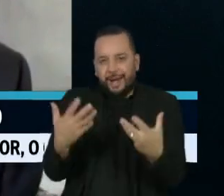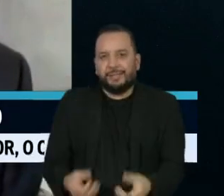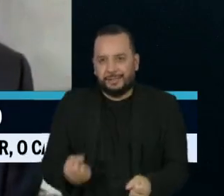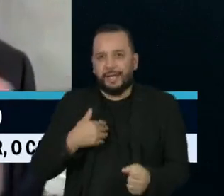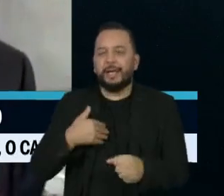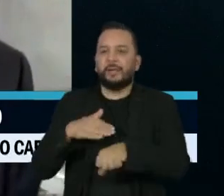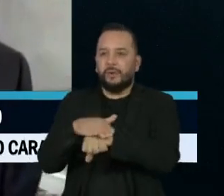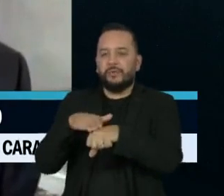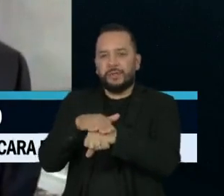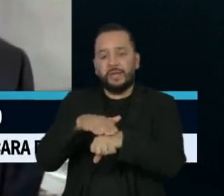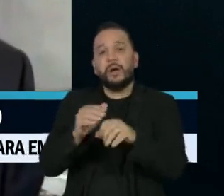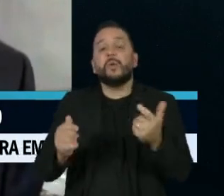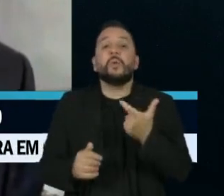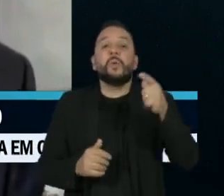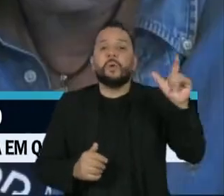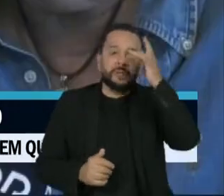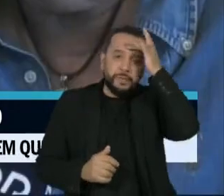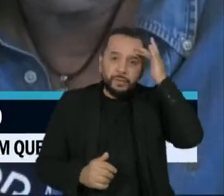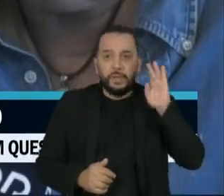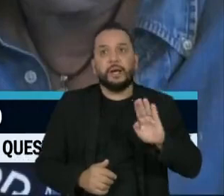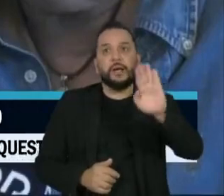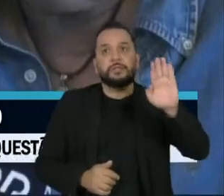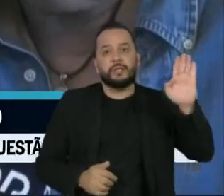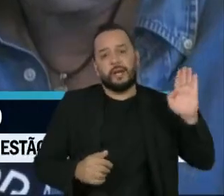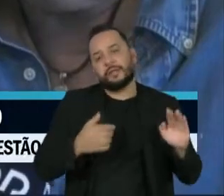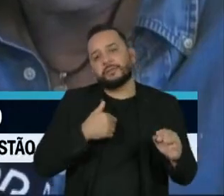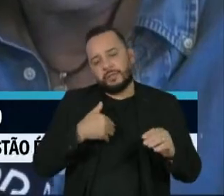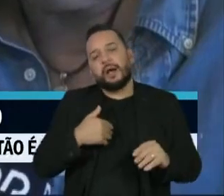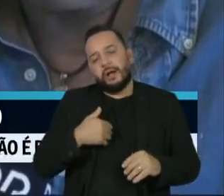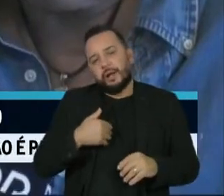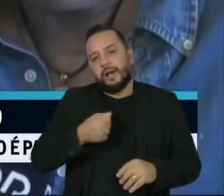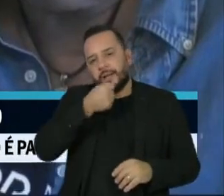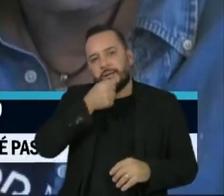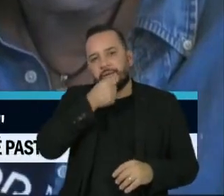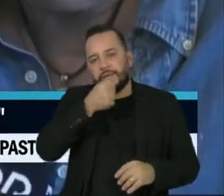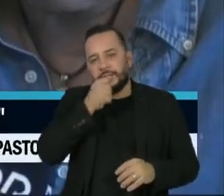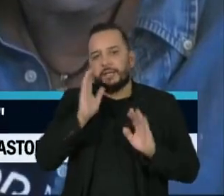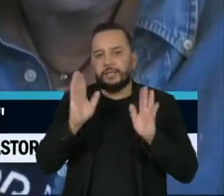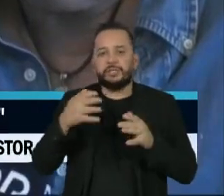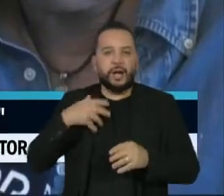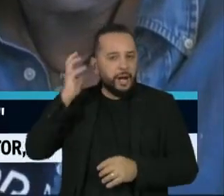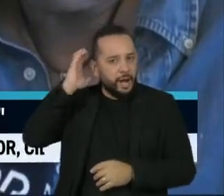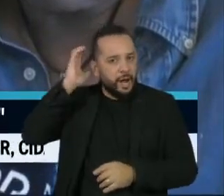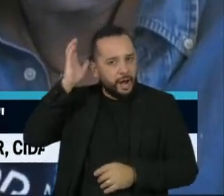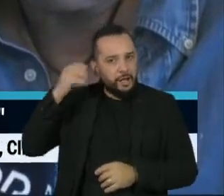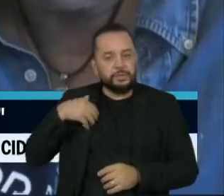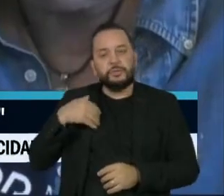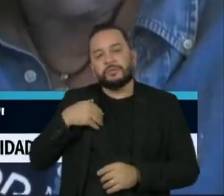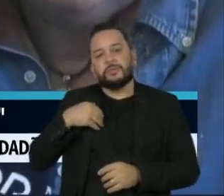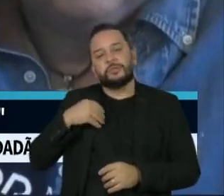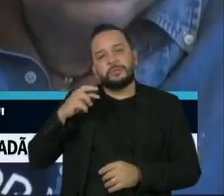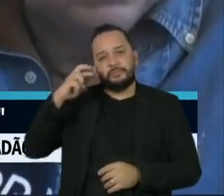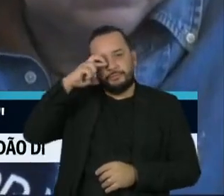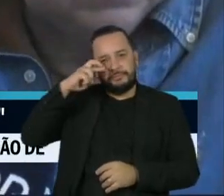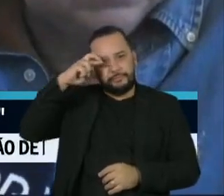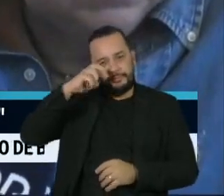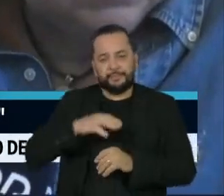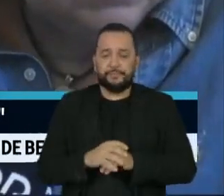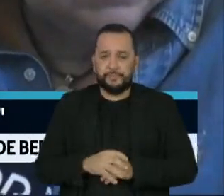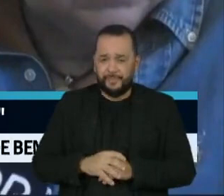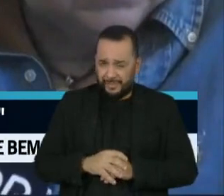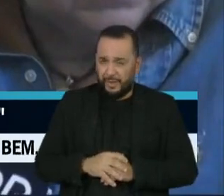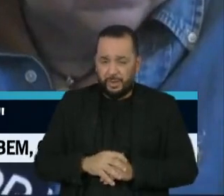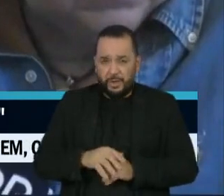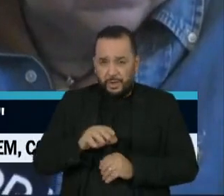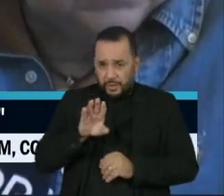conversas com outros presidenciáveis, durante entrevista à Rádio Bandeirantes. O Bivar, que assumiu a presidência do